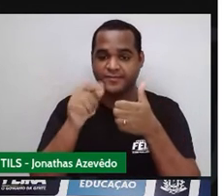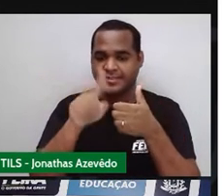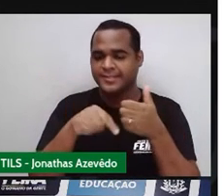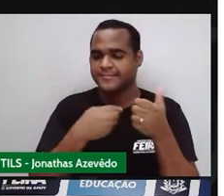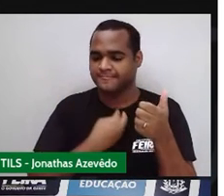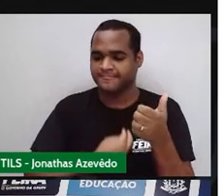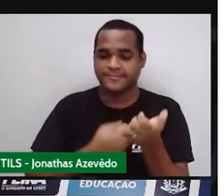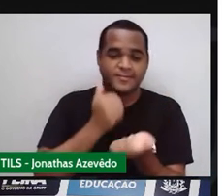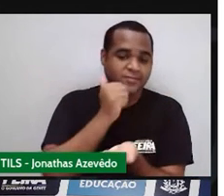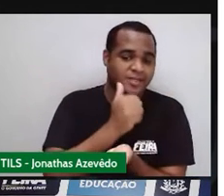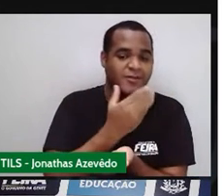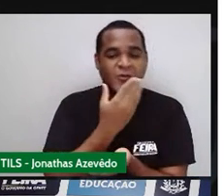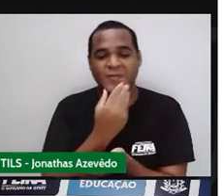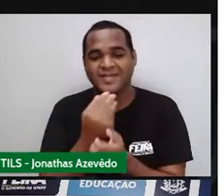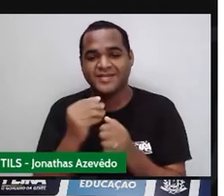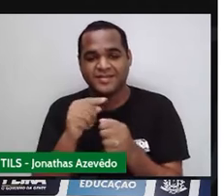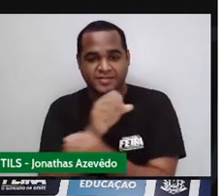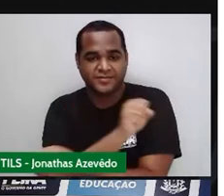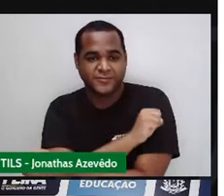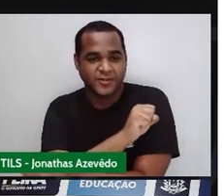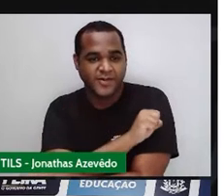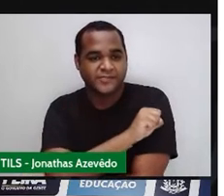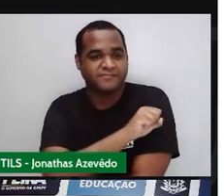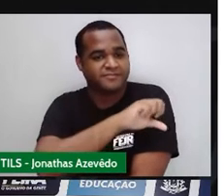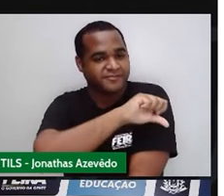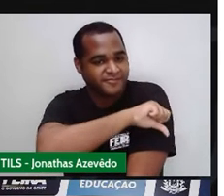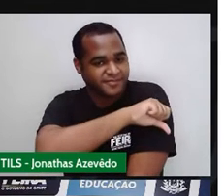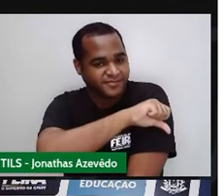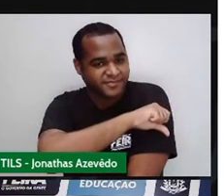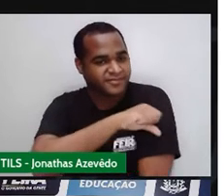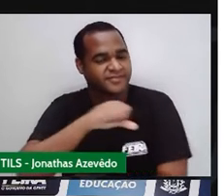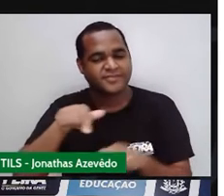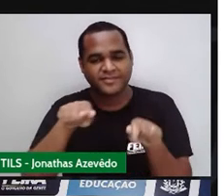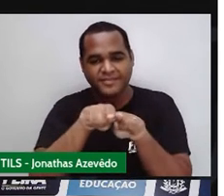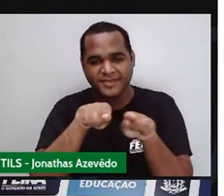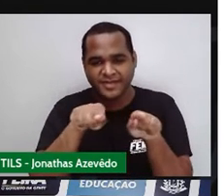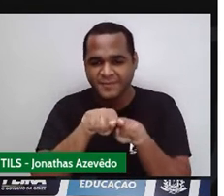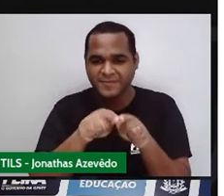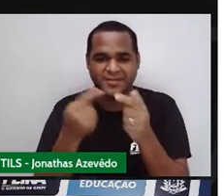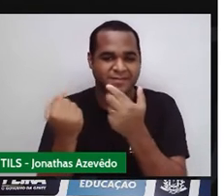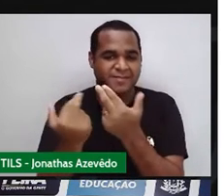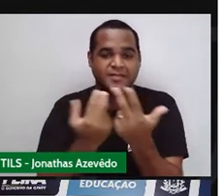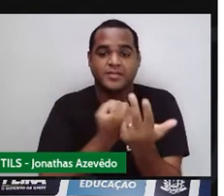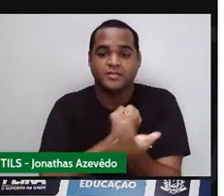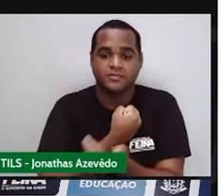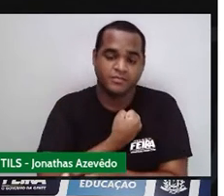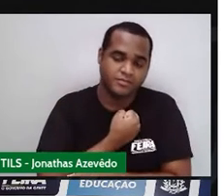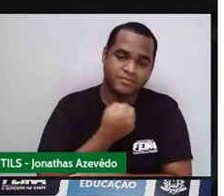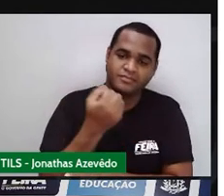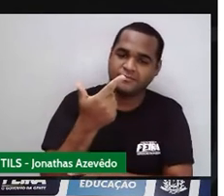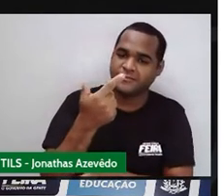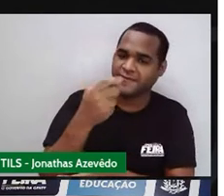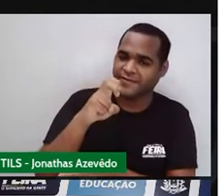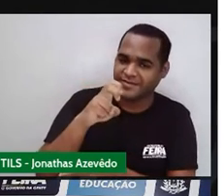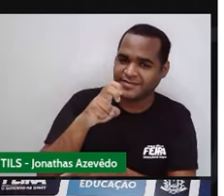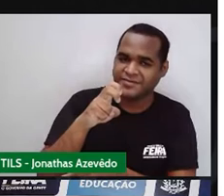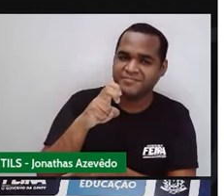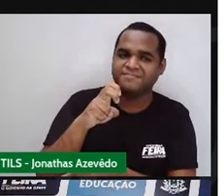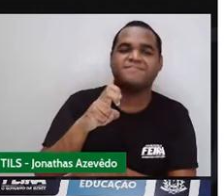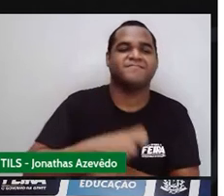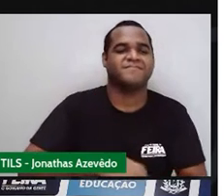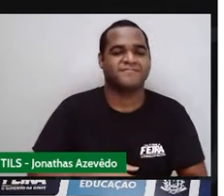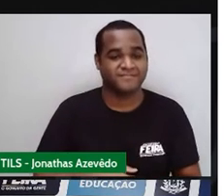estudante, querida estudante do oitavo e do nono ano. Essa aqui é a aula de número 25.